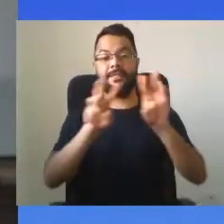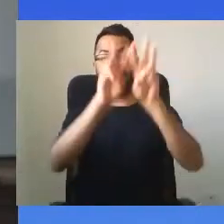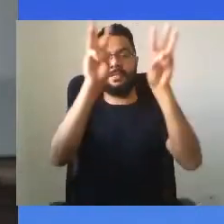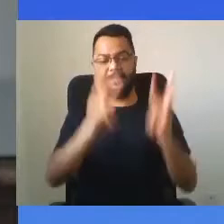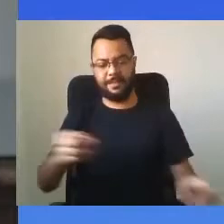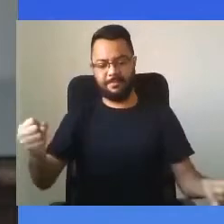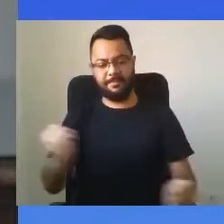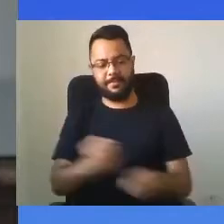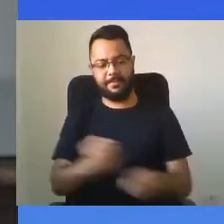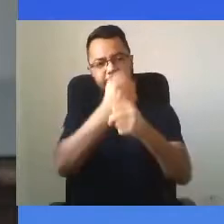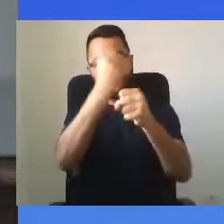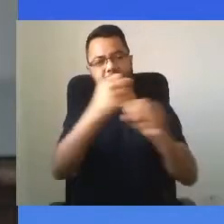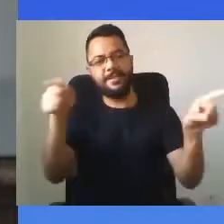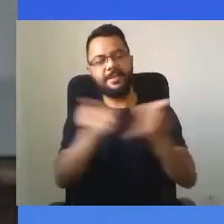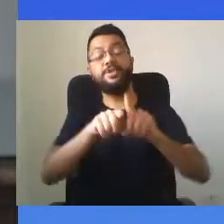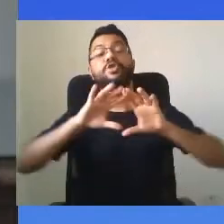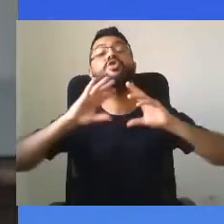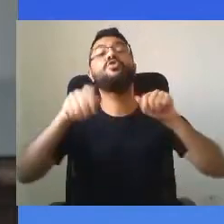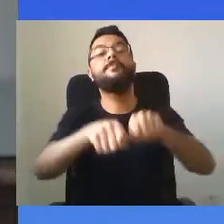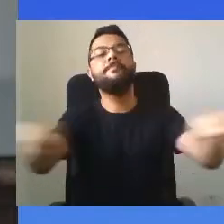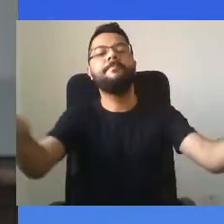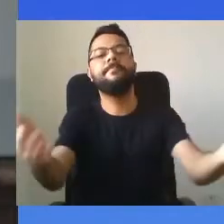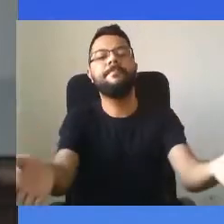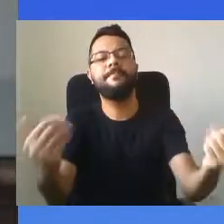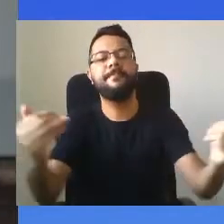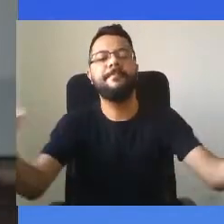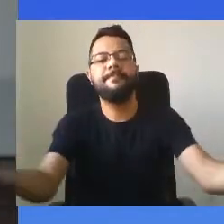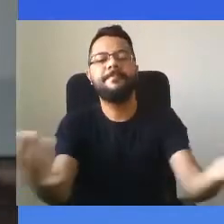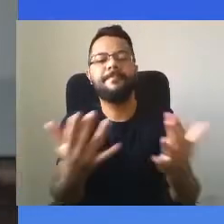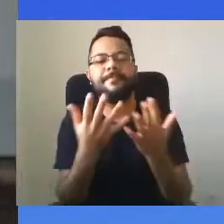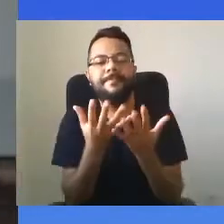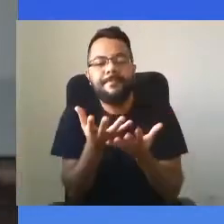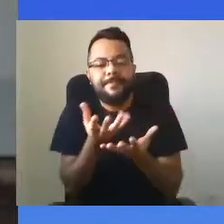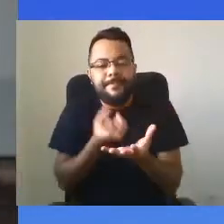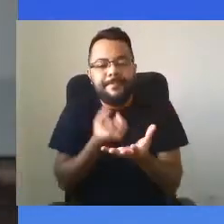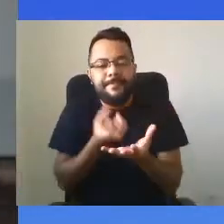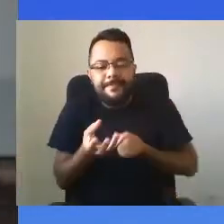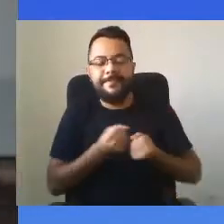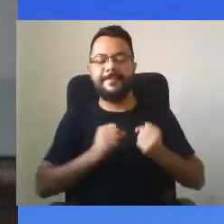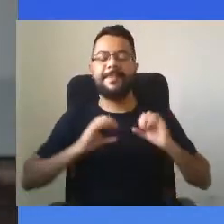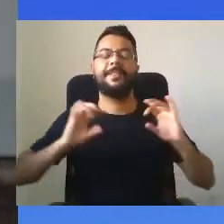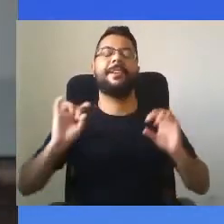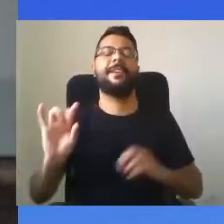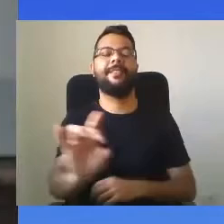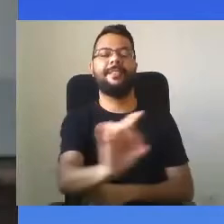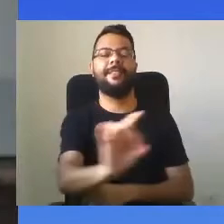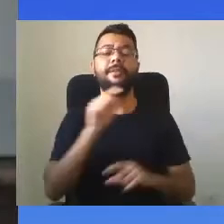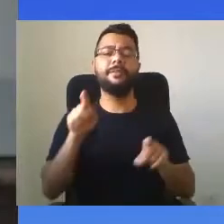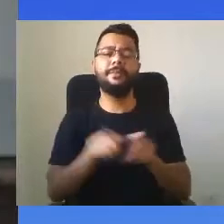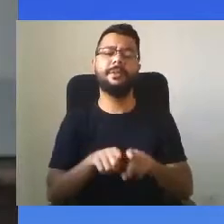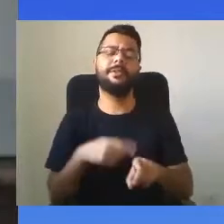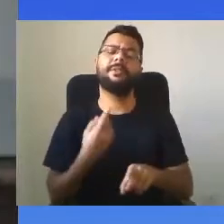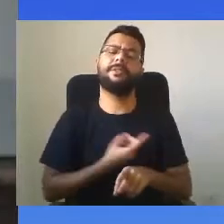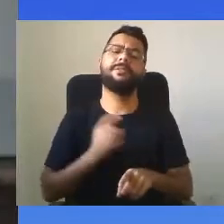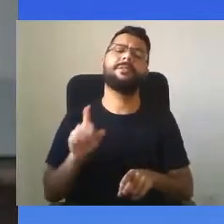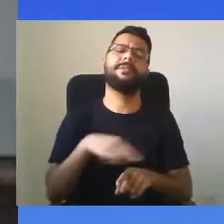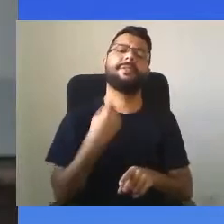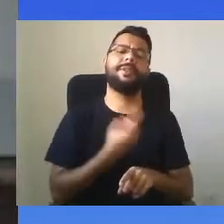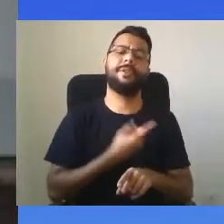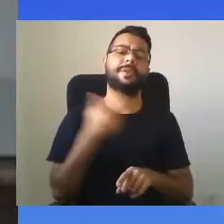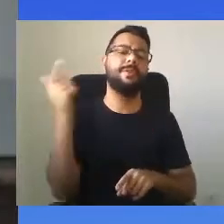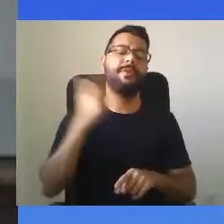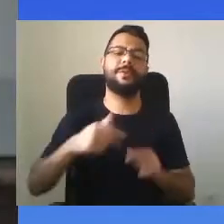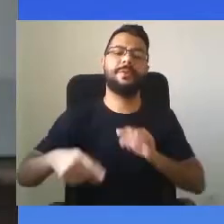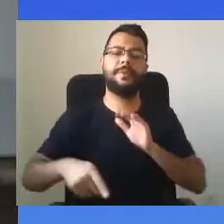seja de todos nós, que acolhe a cada uma e a cada uma, que de alguma forma contribui para o seu crescimento e